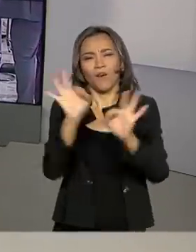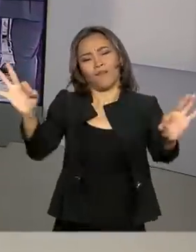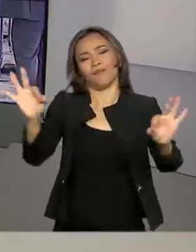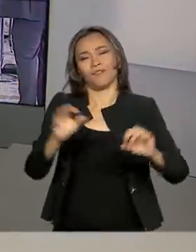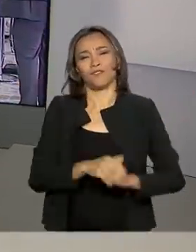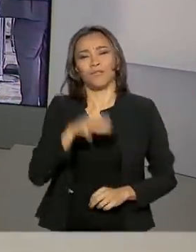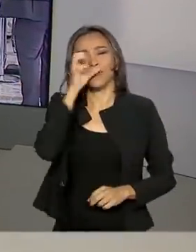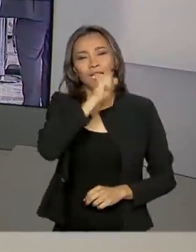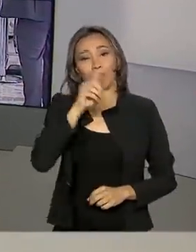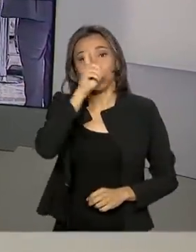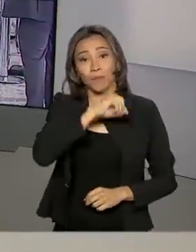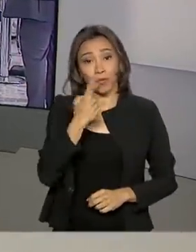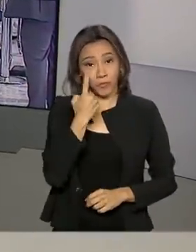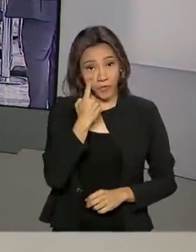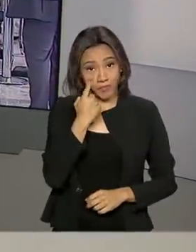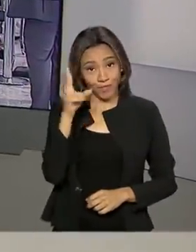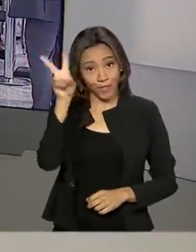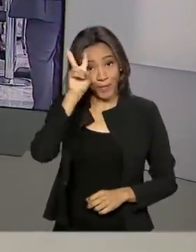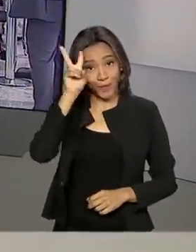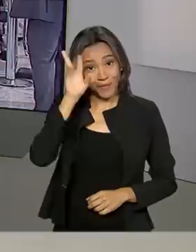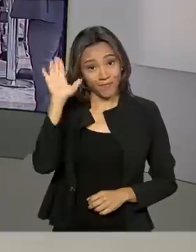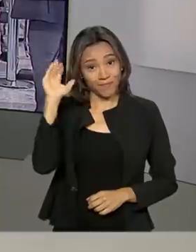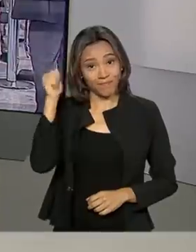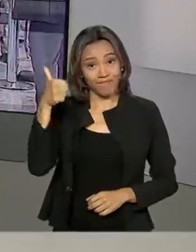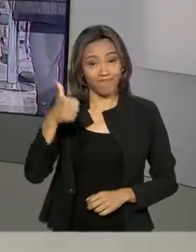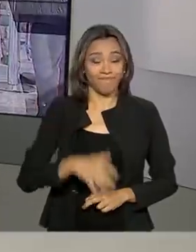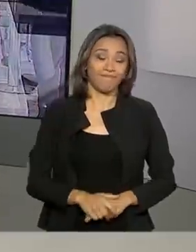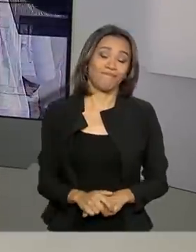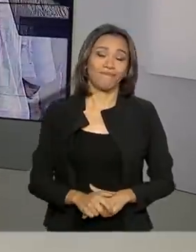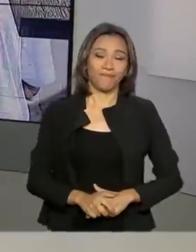semana para você. Nos vemos na segunda-feira. Até lá.